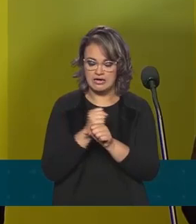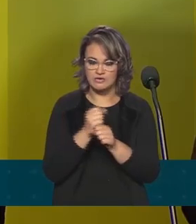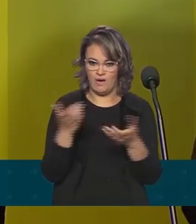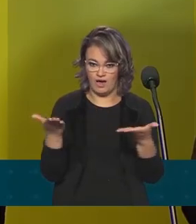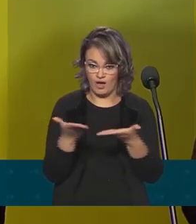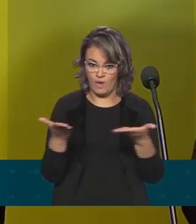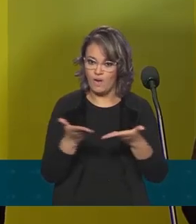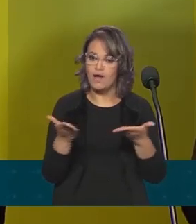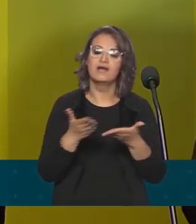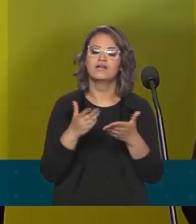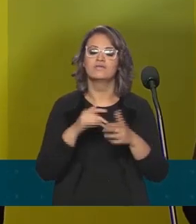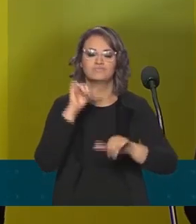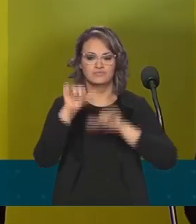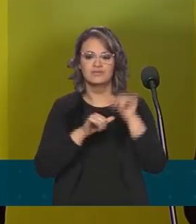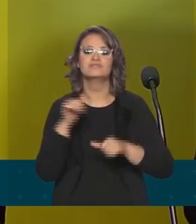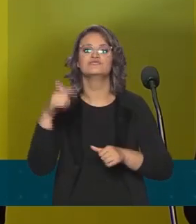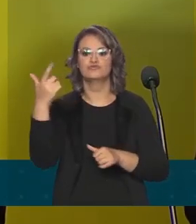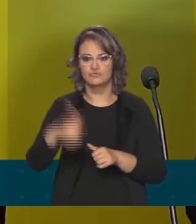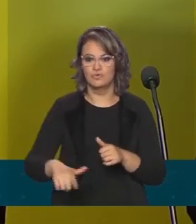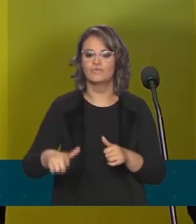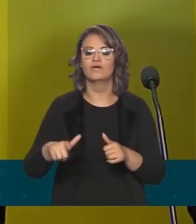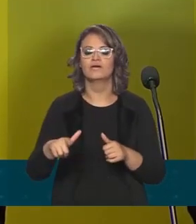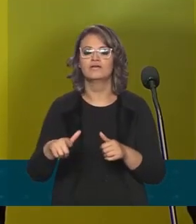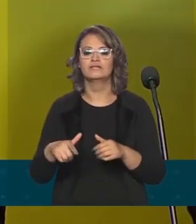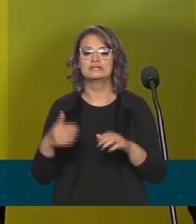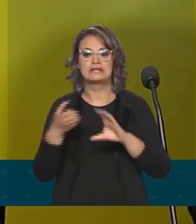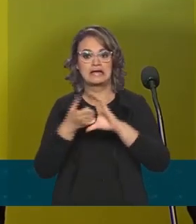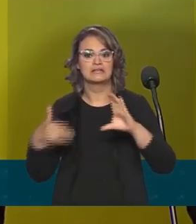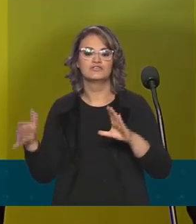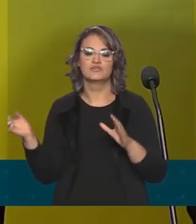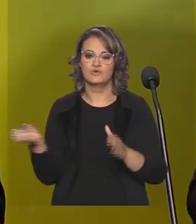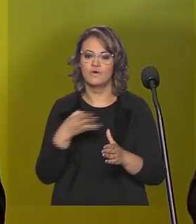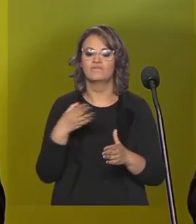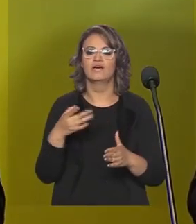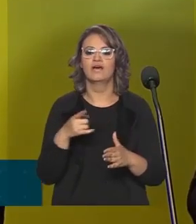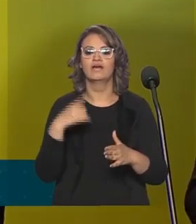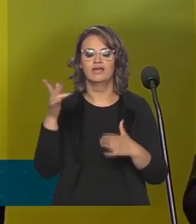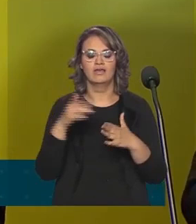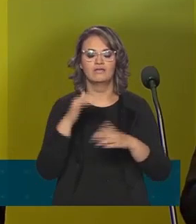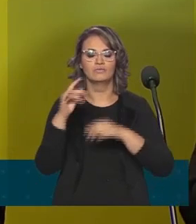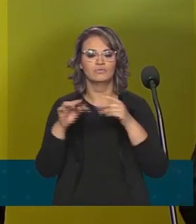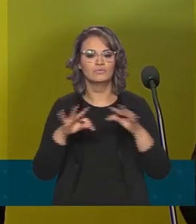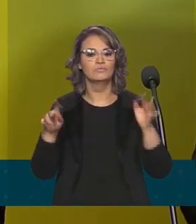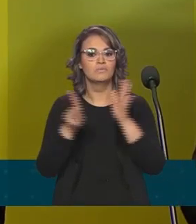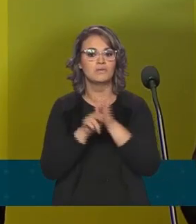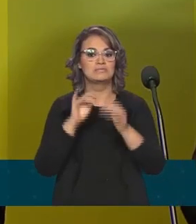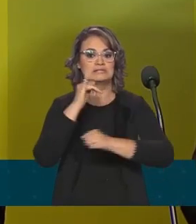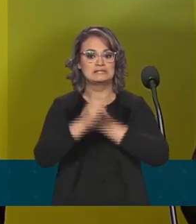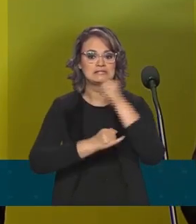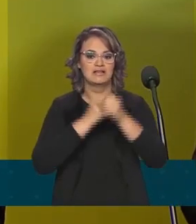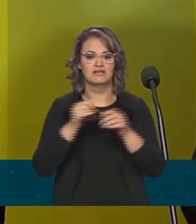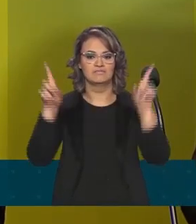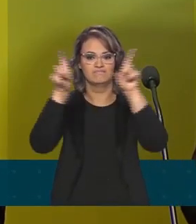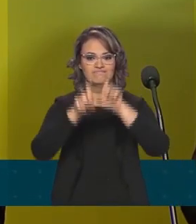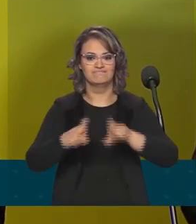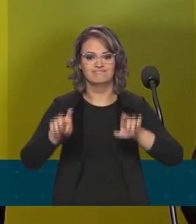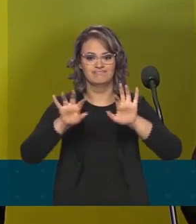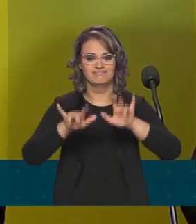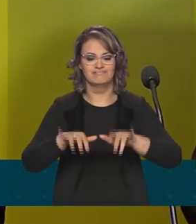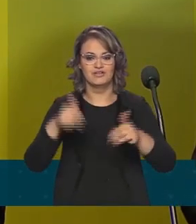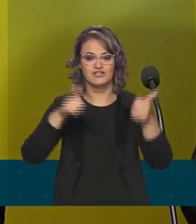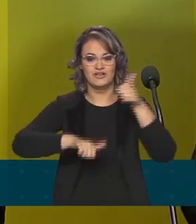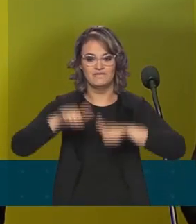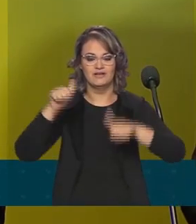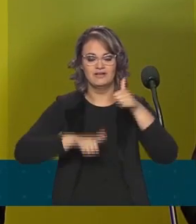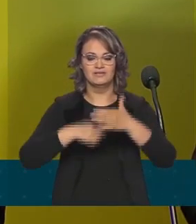faz outra grande mudança, começando uma nova jornada, que é o caminho da digitalização das avaliações e dos exames